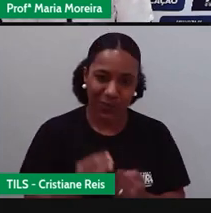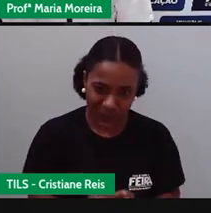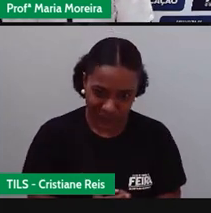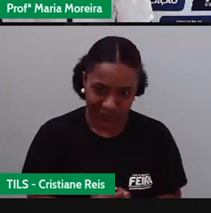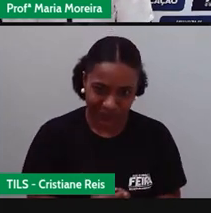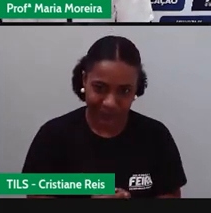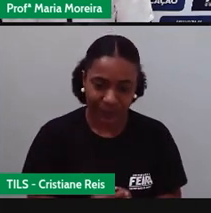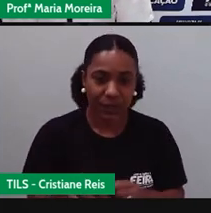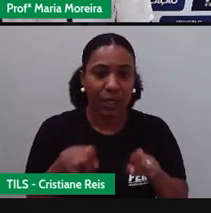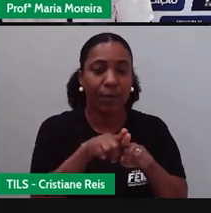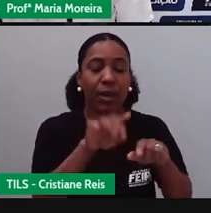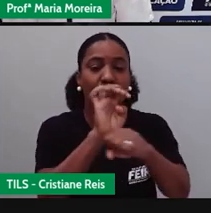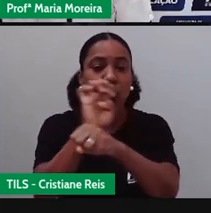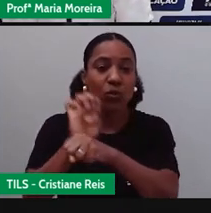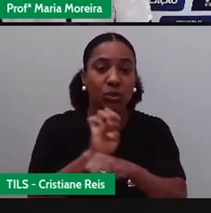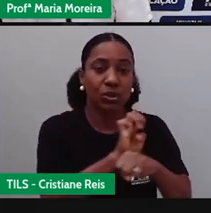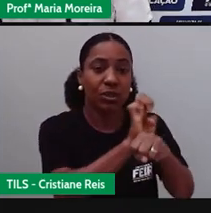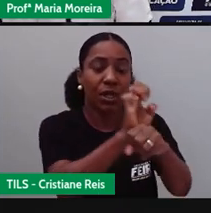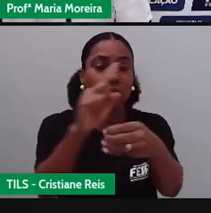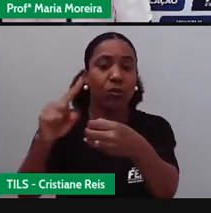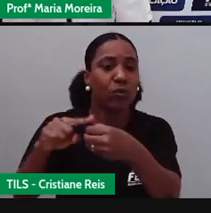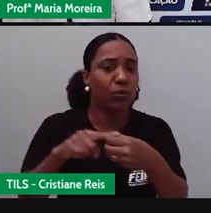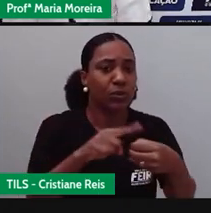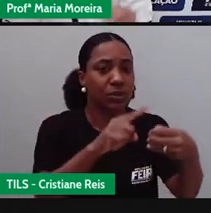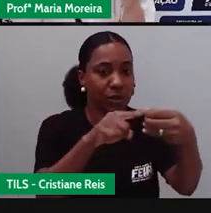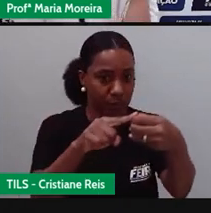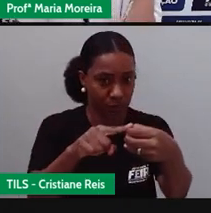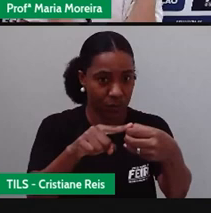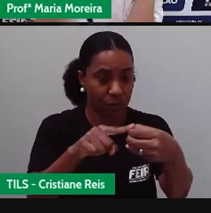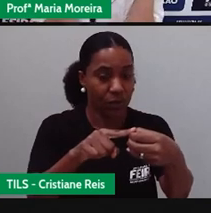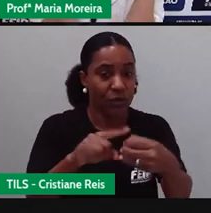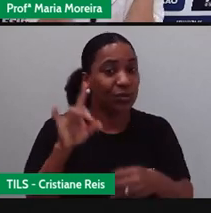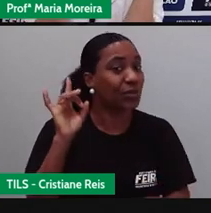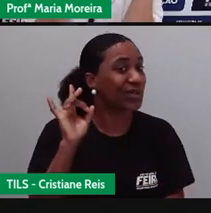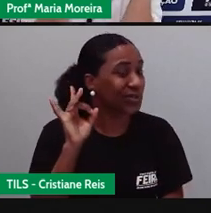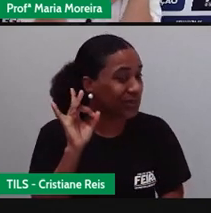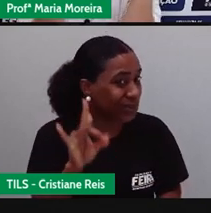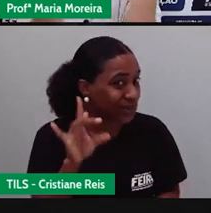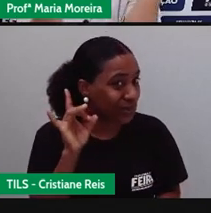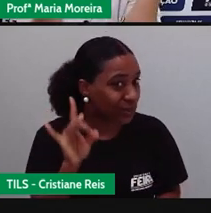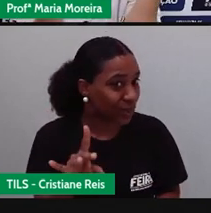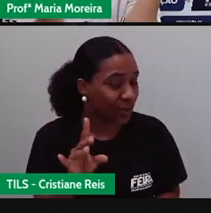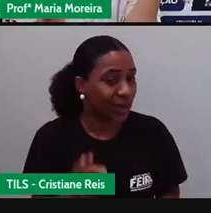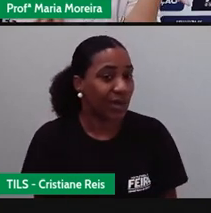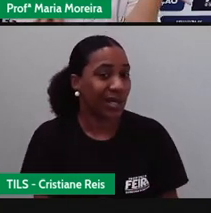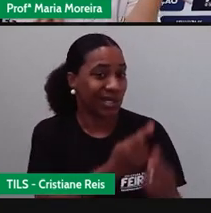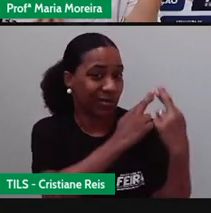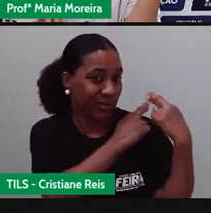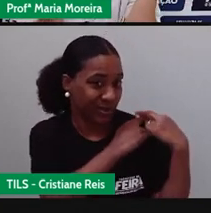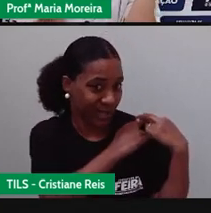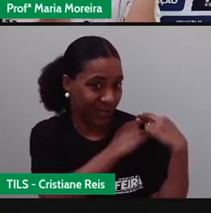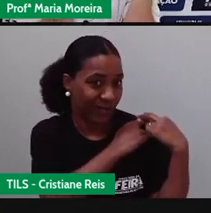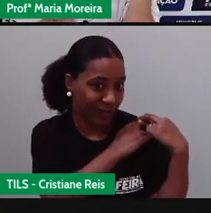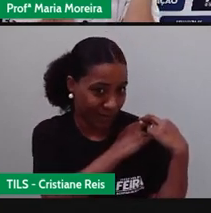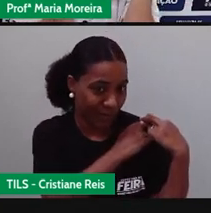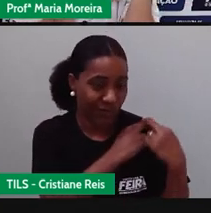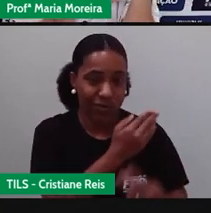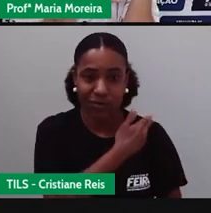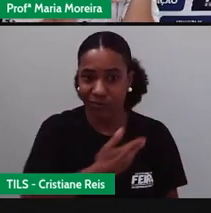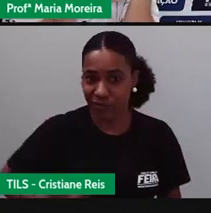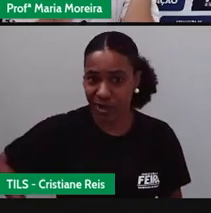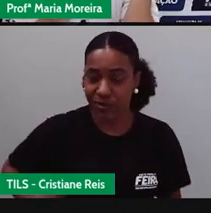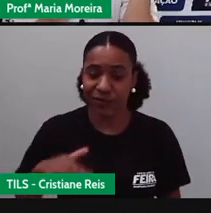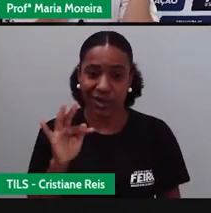parceria com os estados e os municípios. Ou seja, não é só de responsabilidade do governo federal. O governo do